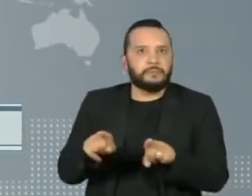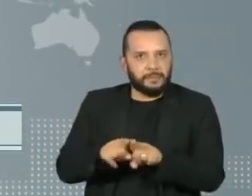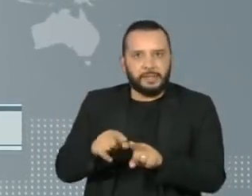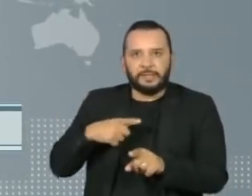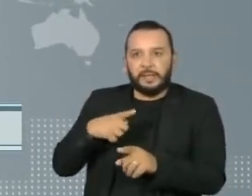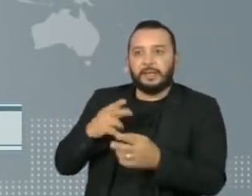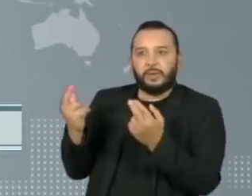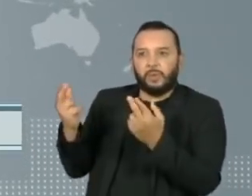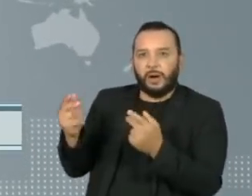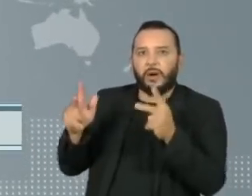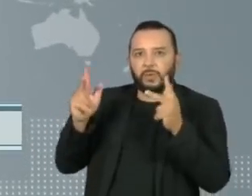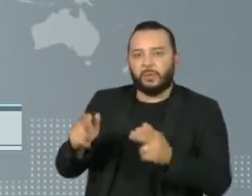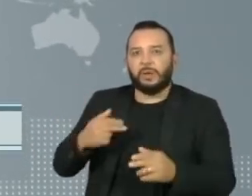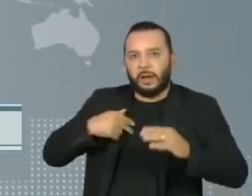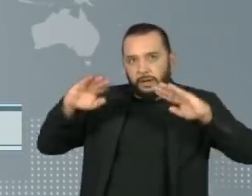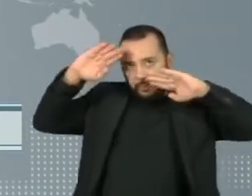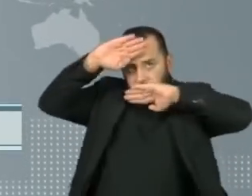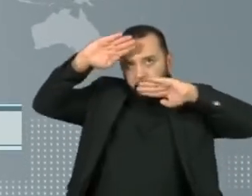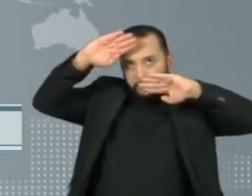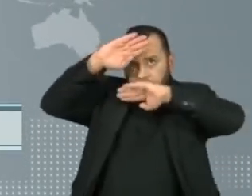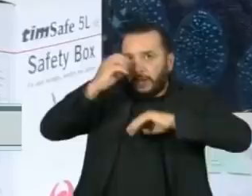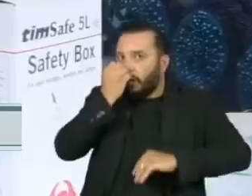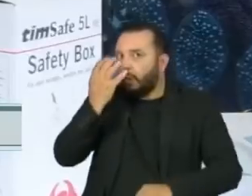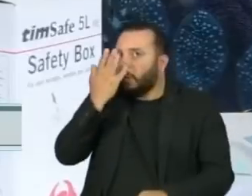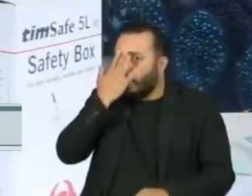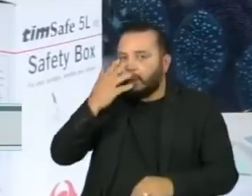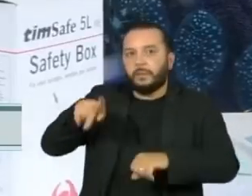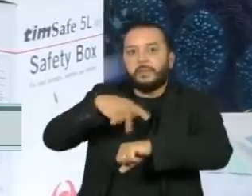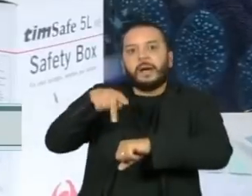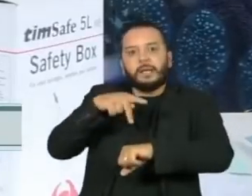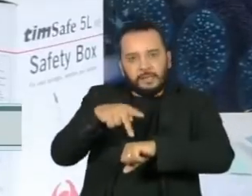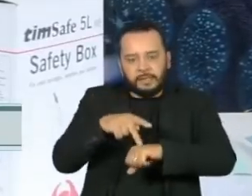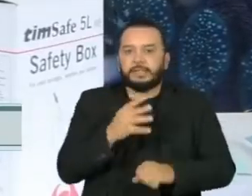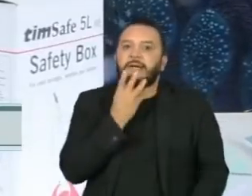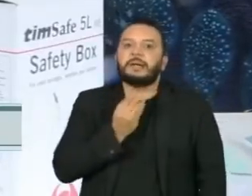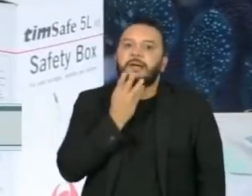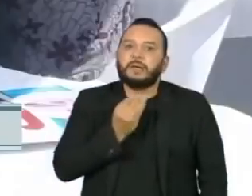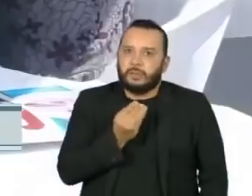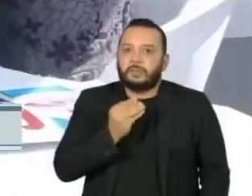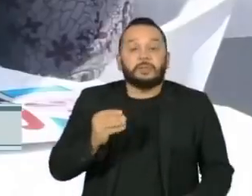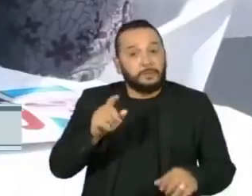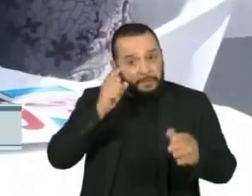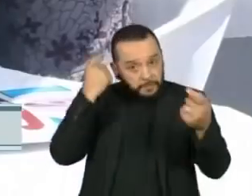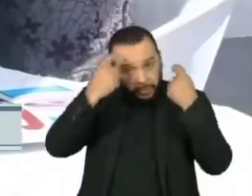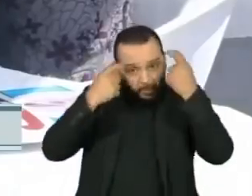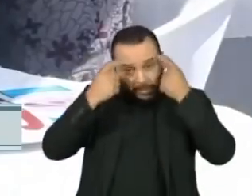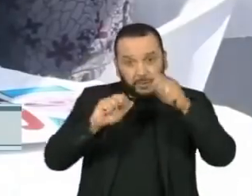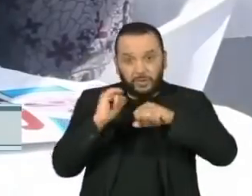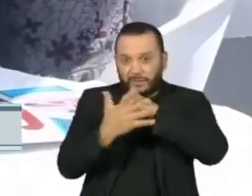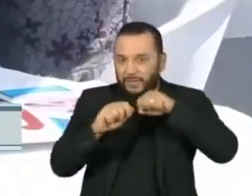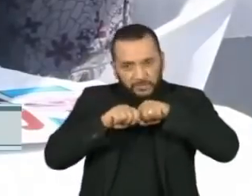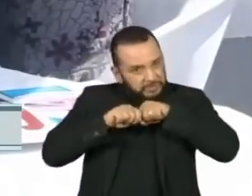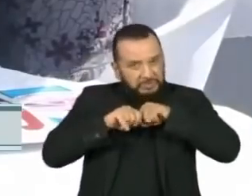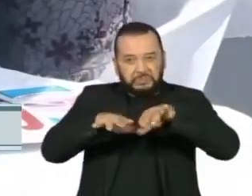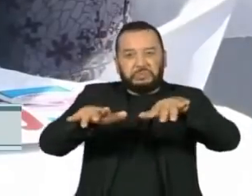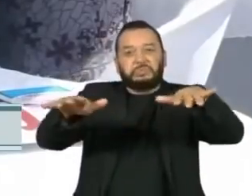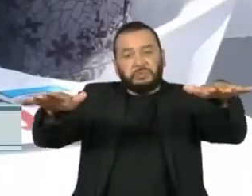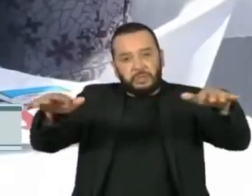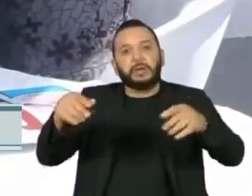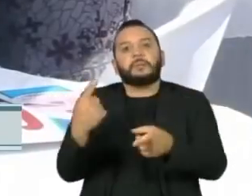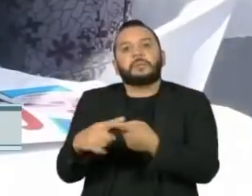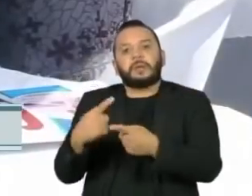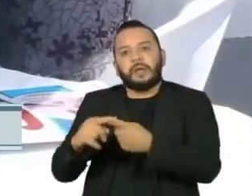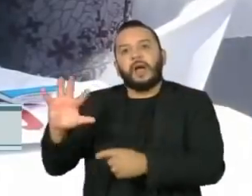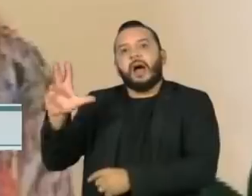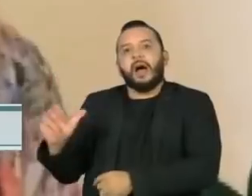identificados em Botsuana, Hong Kong e Israel. A preocupação com o alastramento do vírus é agravada pela situação da pandemia no